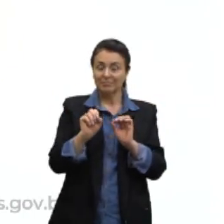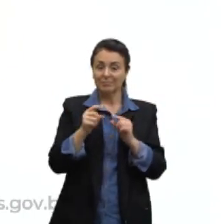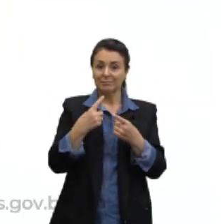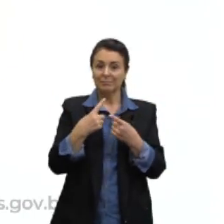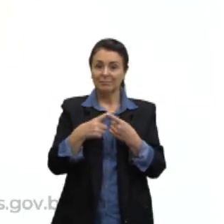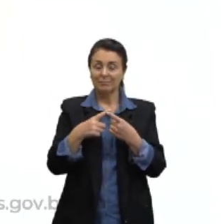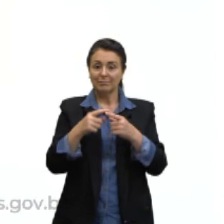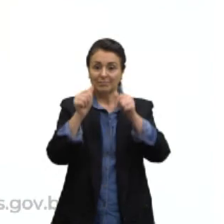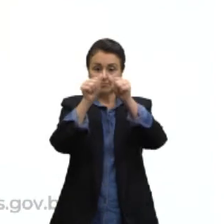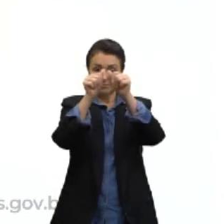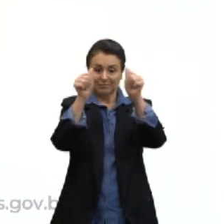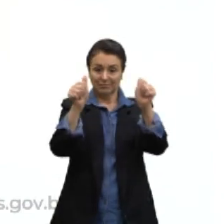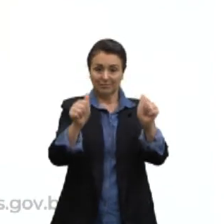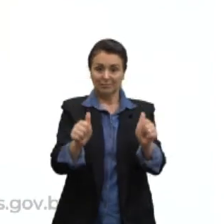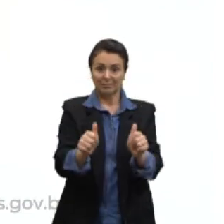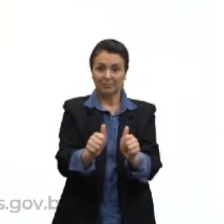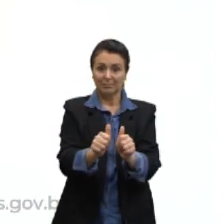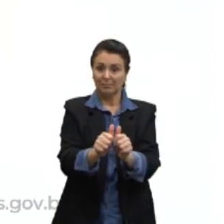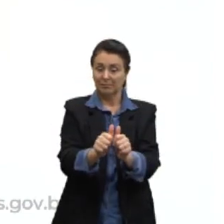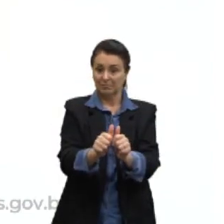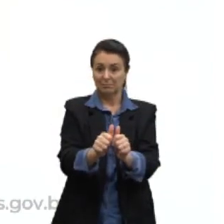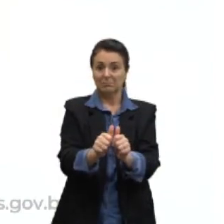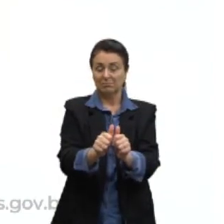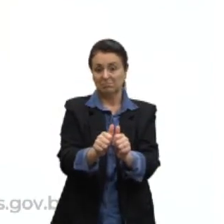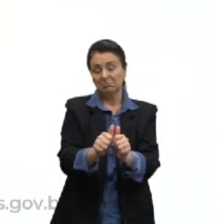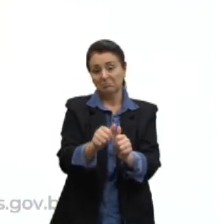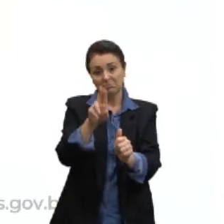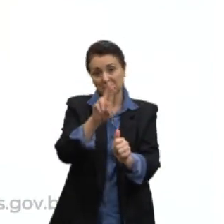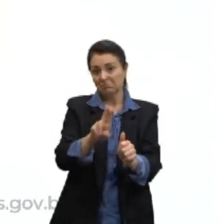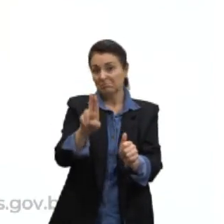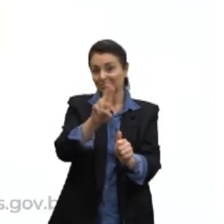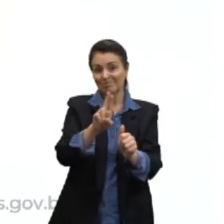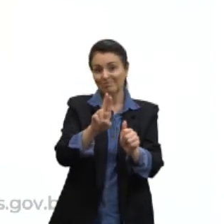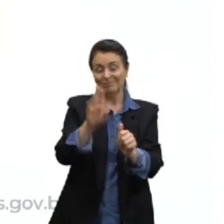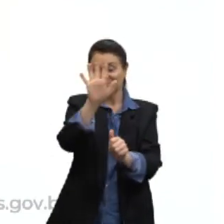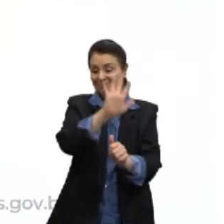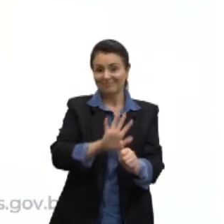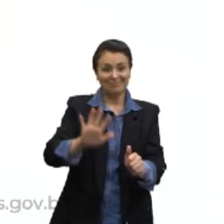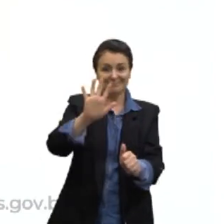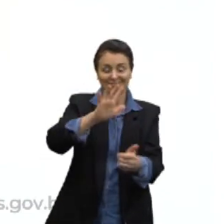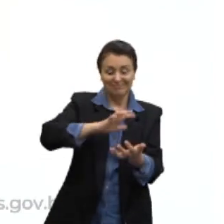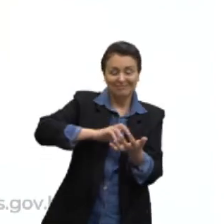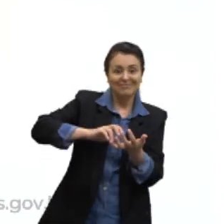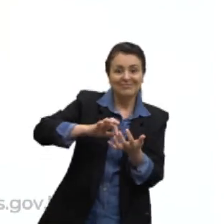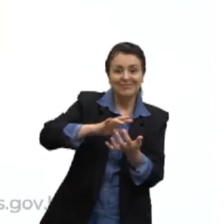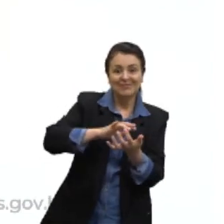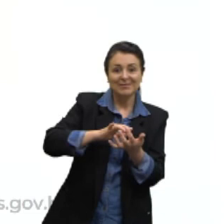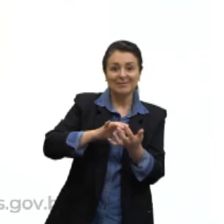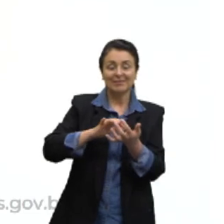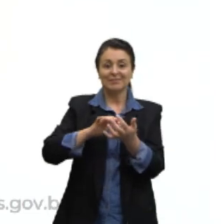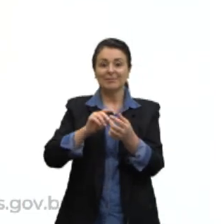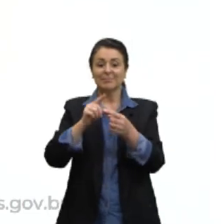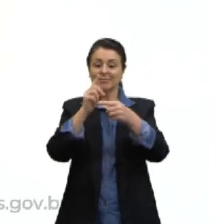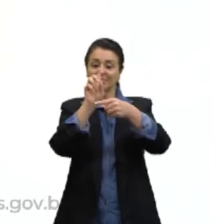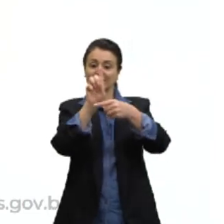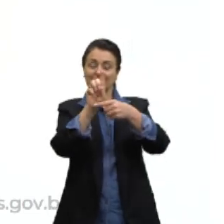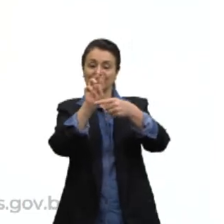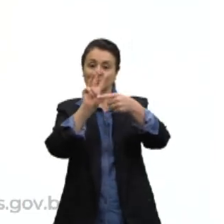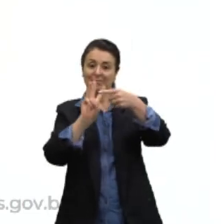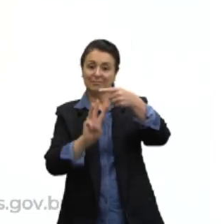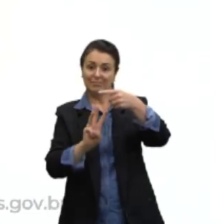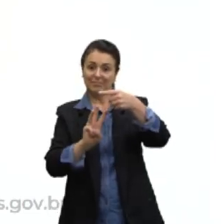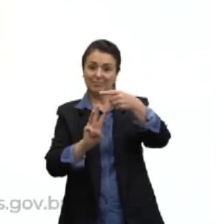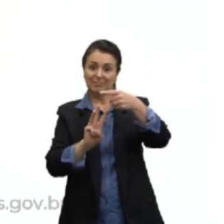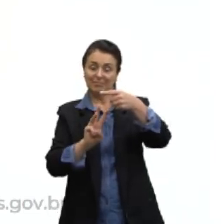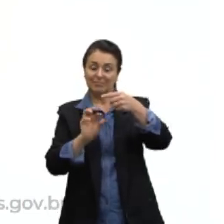como é uma figura que ocupa espaço, e é calculado, então, pelo produto de um terço da área da base e a